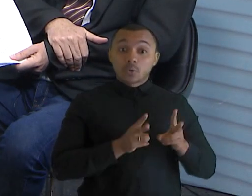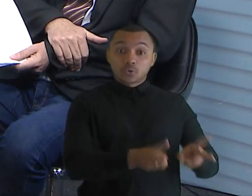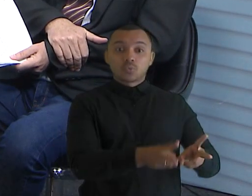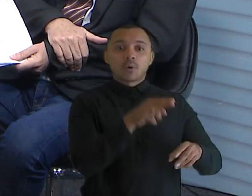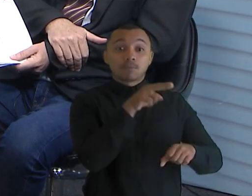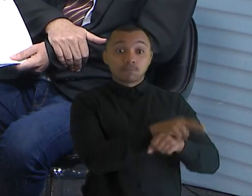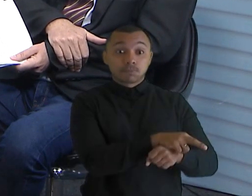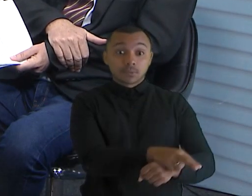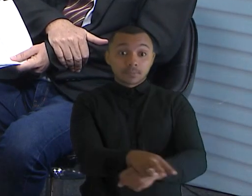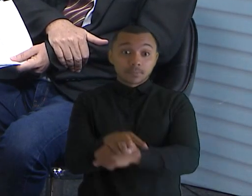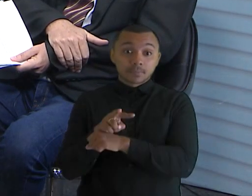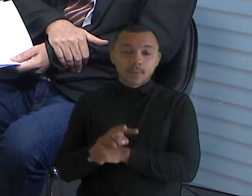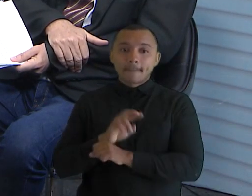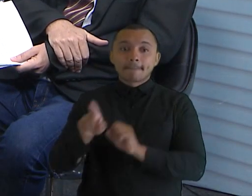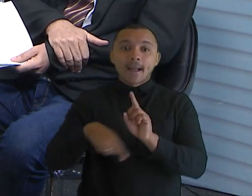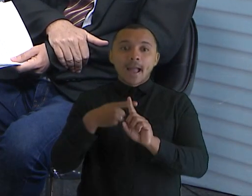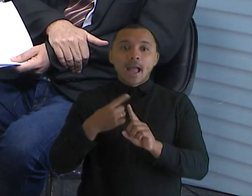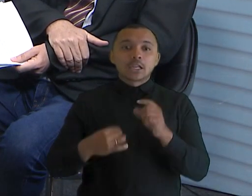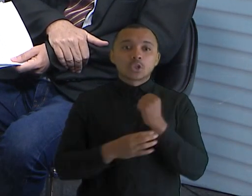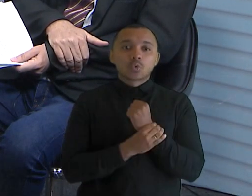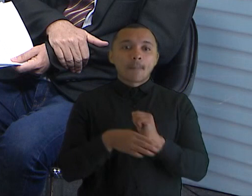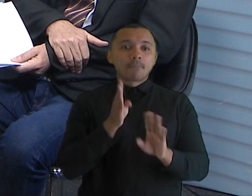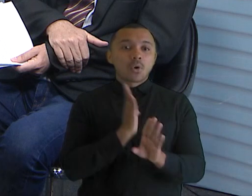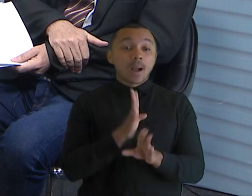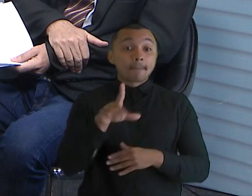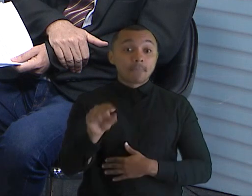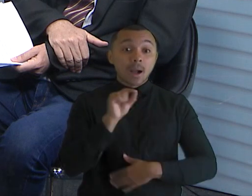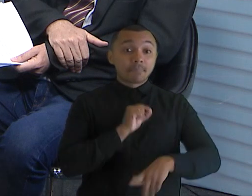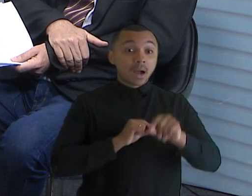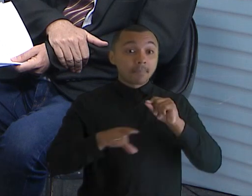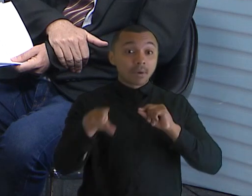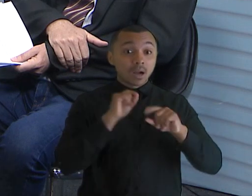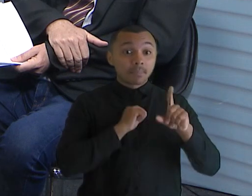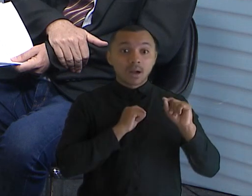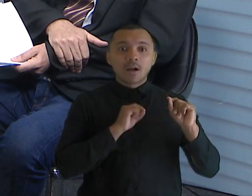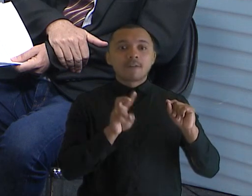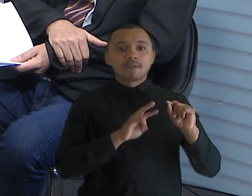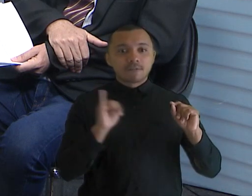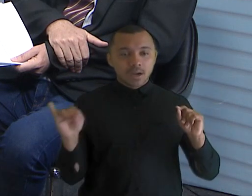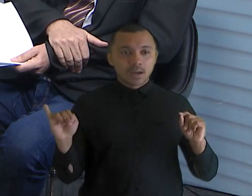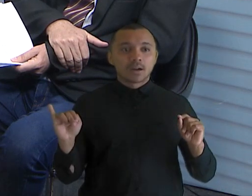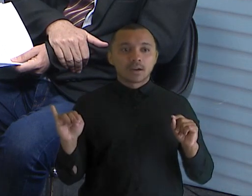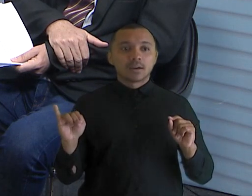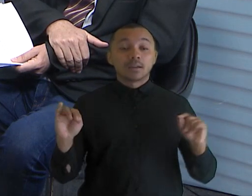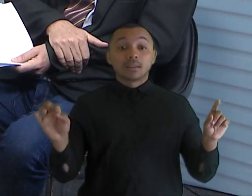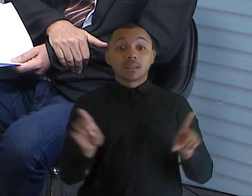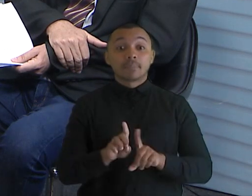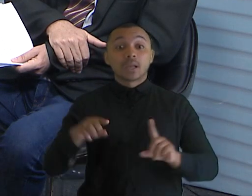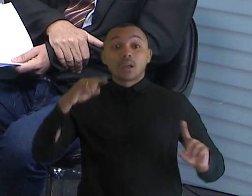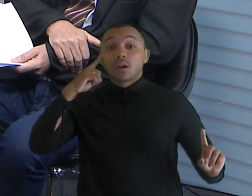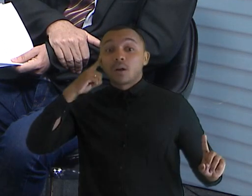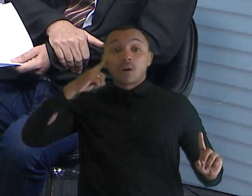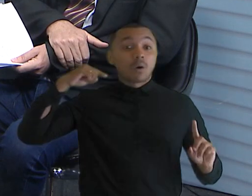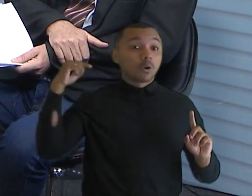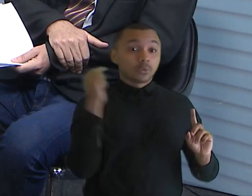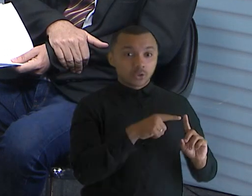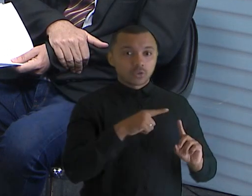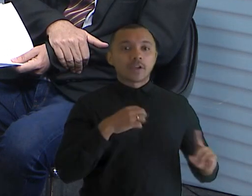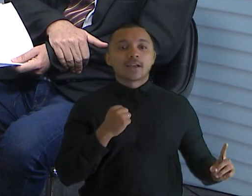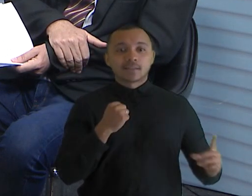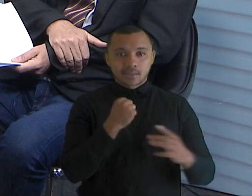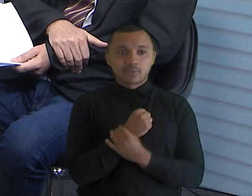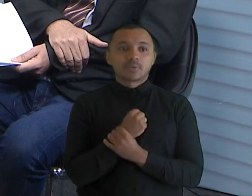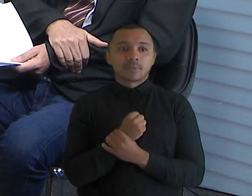agora garantindo que os critérios de escolha das fiscalizações são extremamente objetivos, preparados